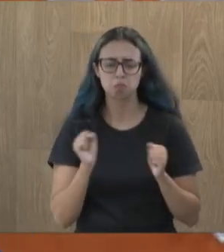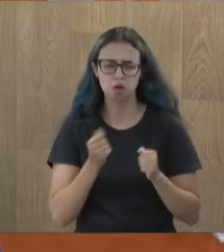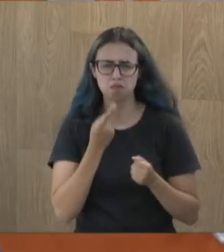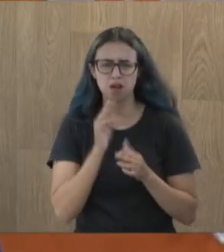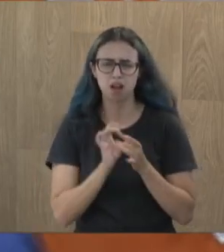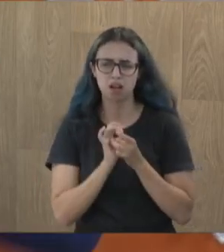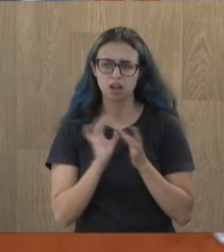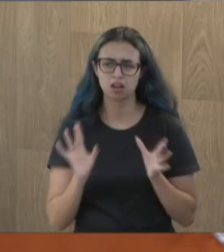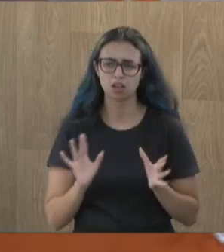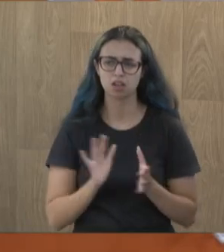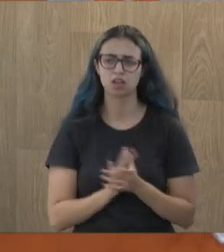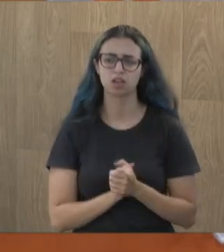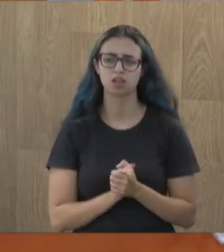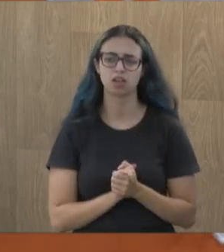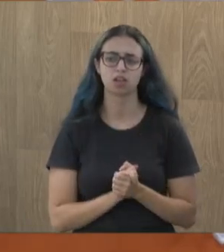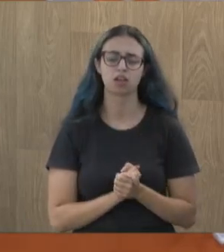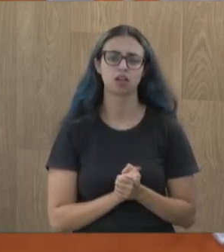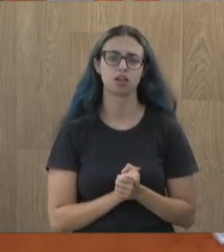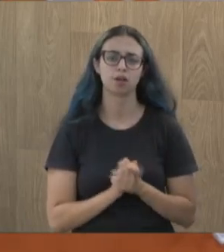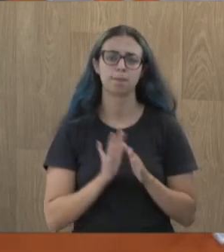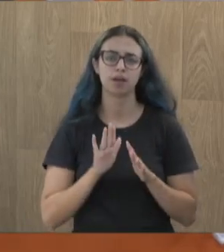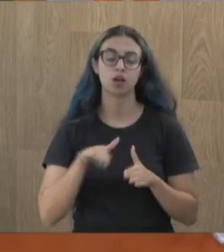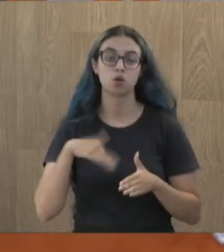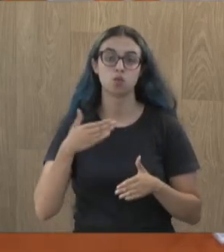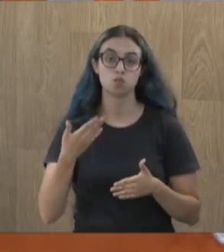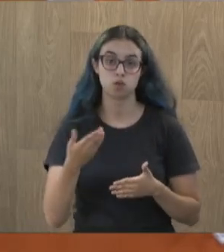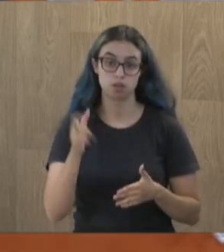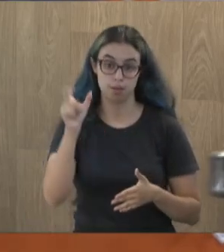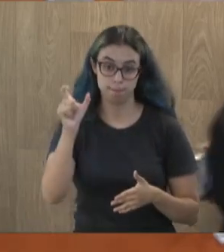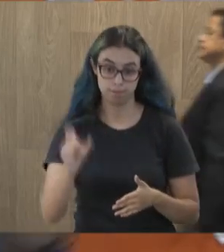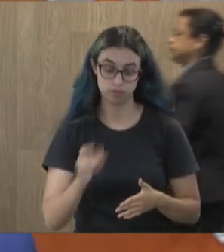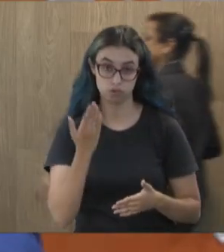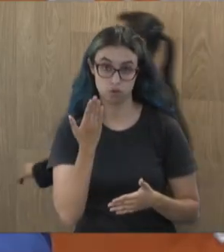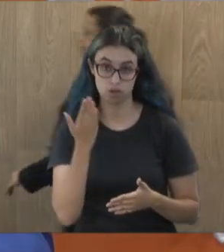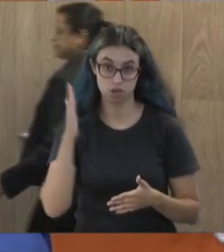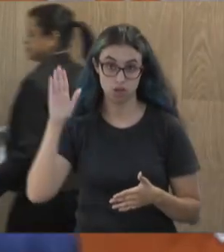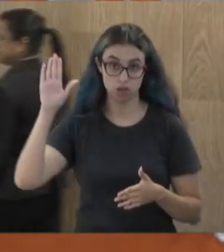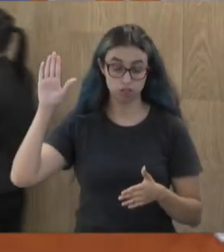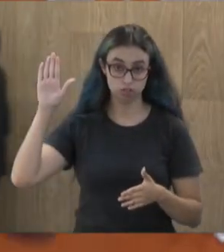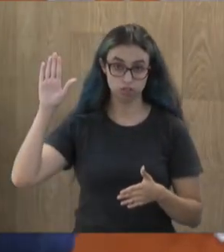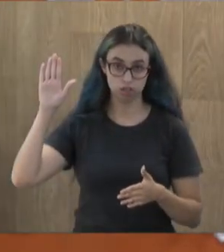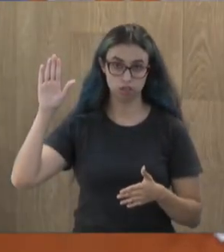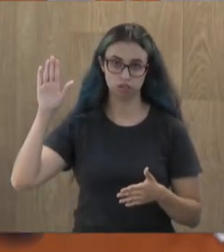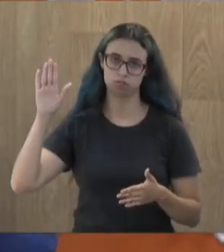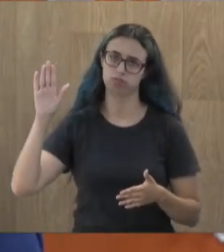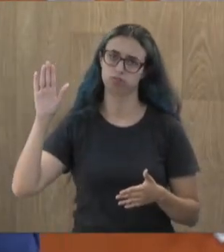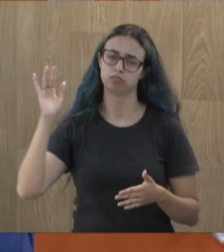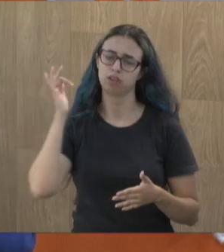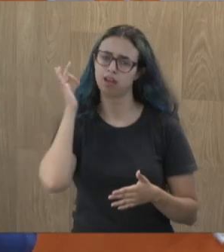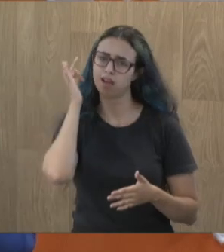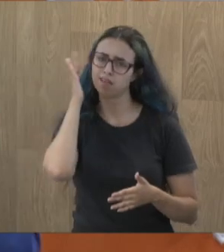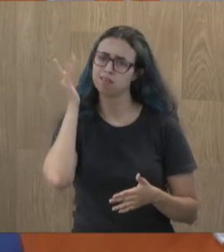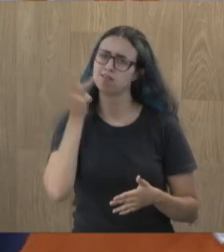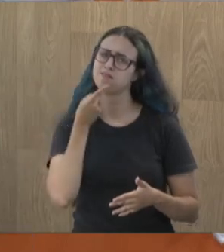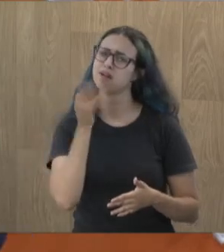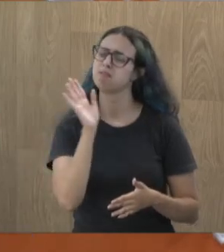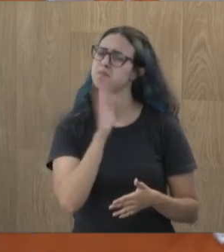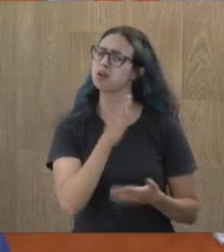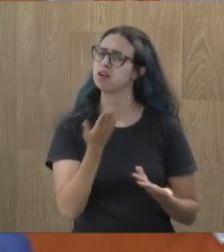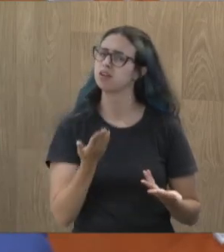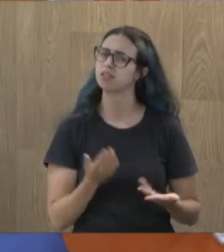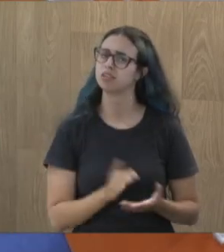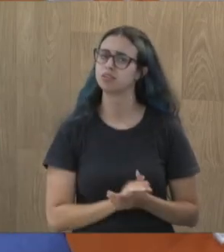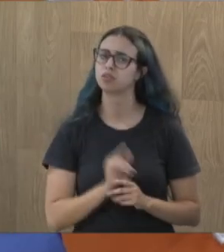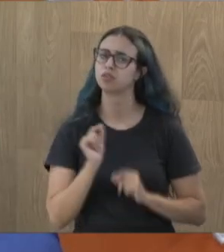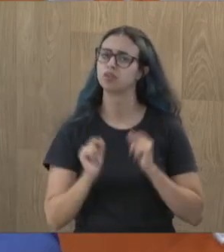bem. Mas quando ele se candidata posteriormente, é muito fácil denigrir o que a gente tem feito